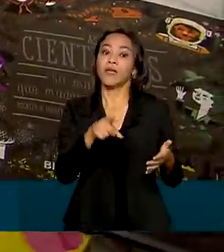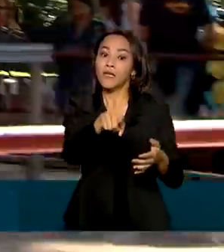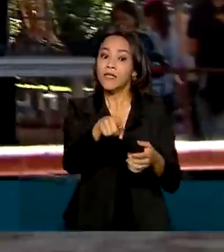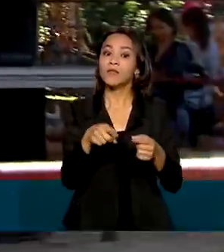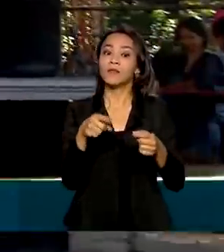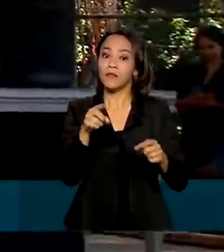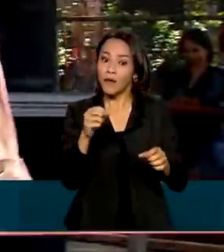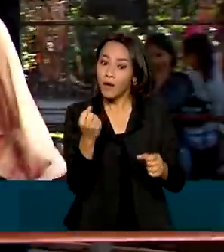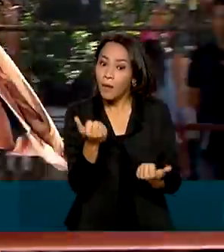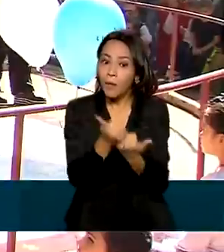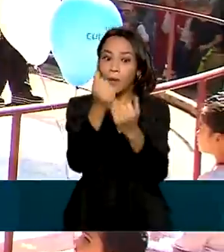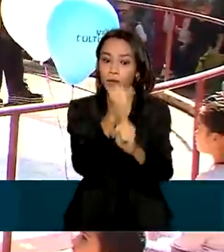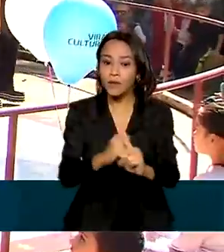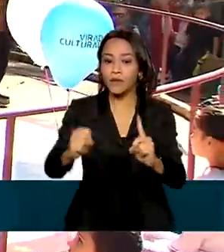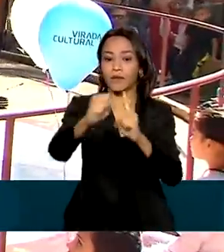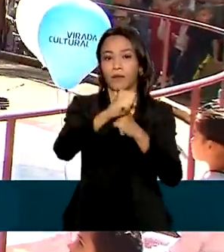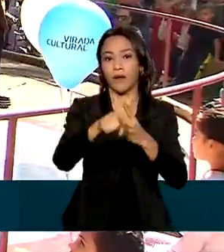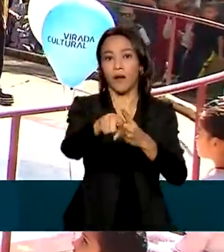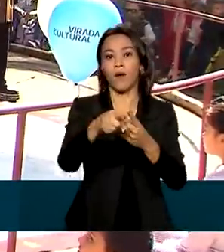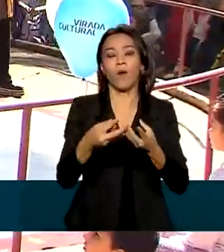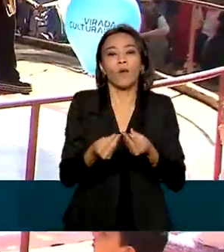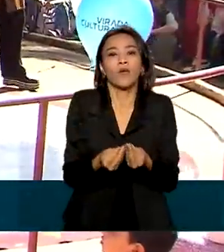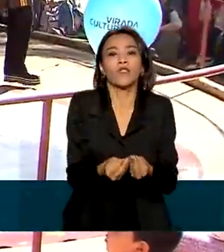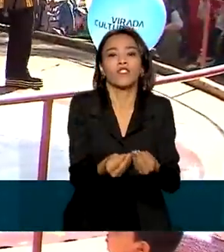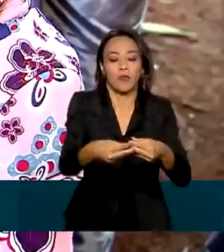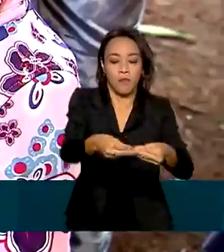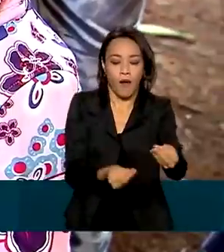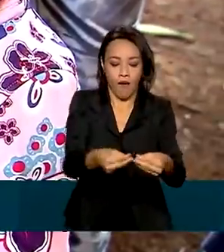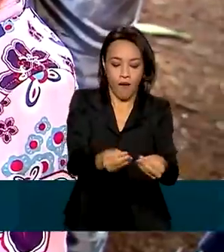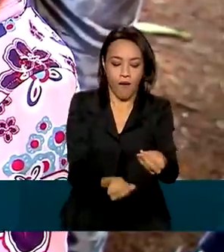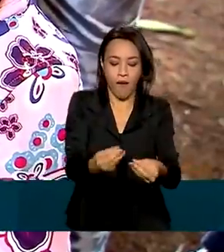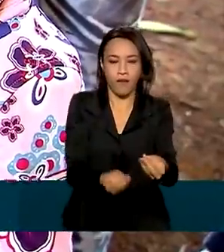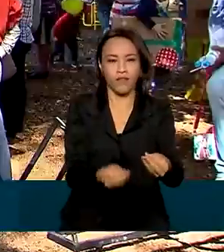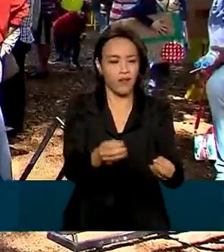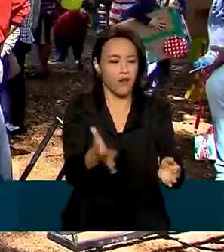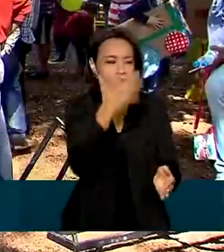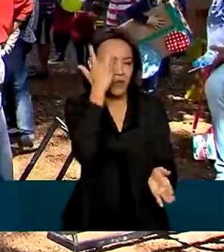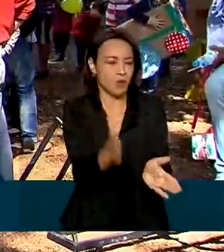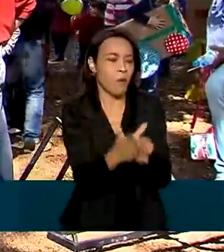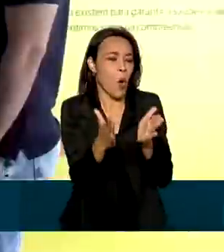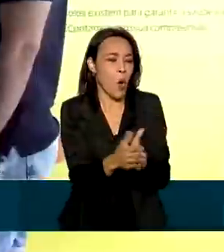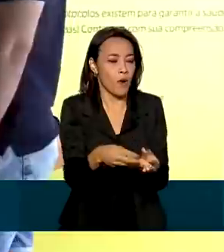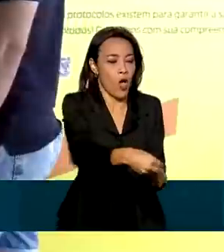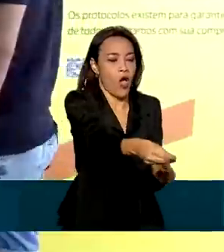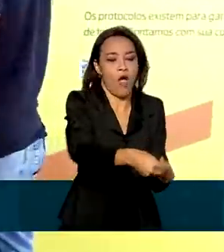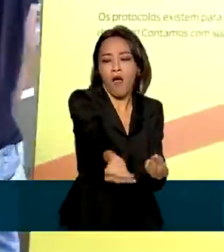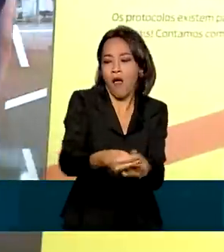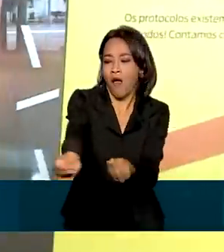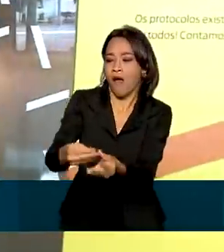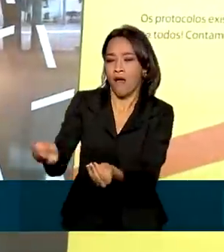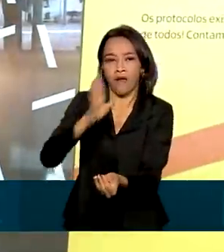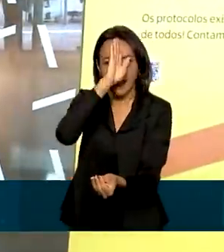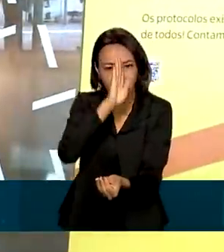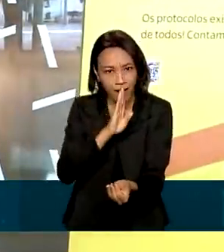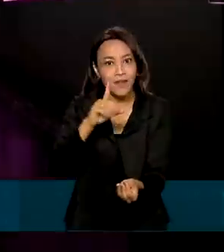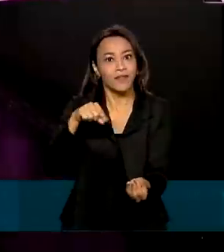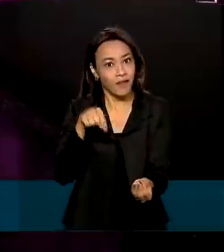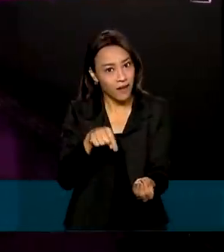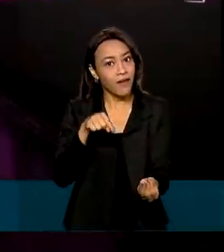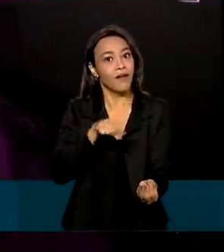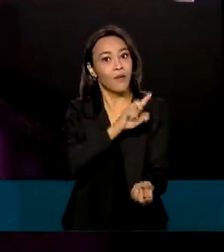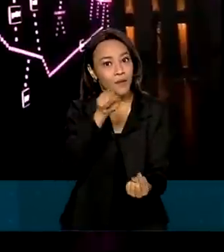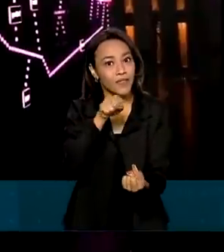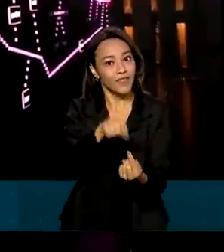importante, distribuindo parte dos ingressos para comunidades de baixa renda. A ideia é levar